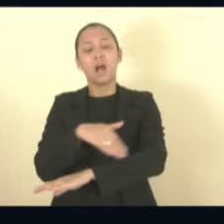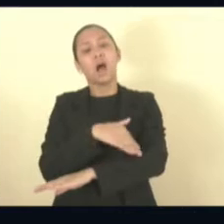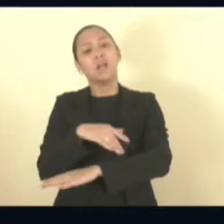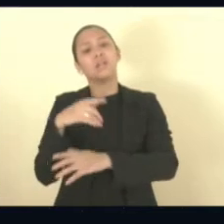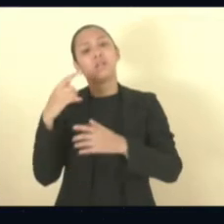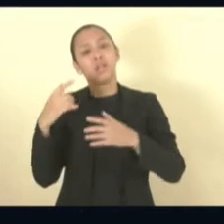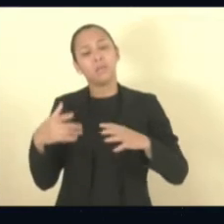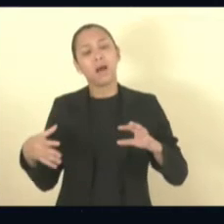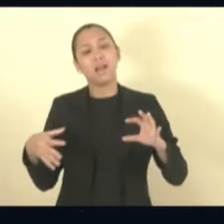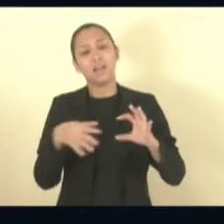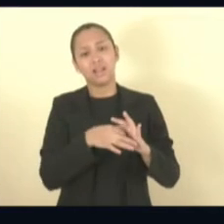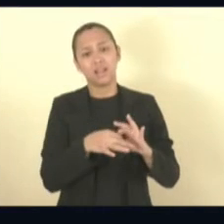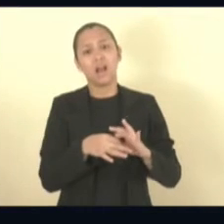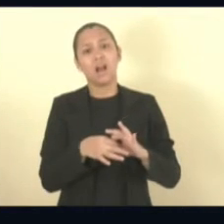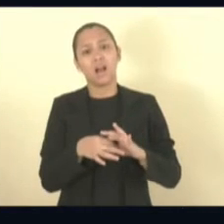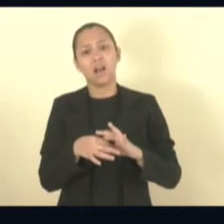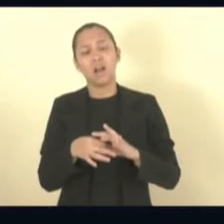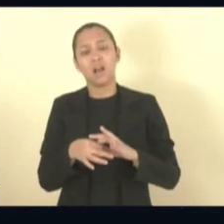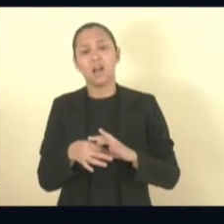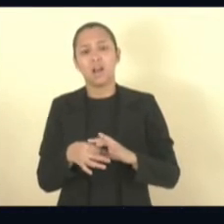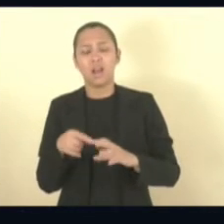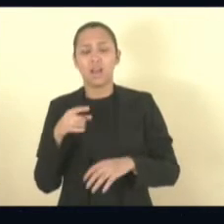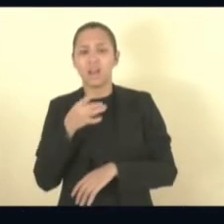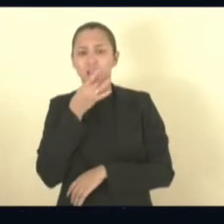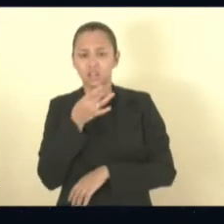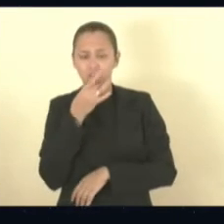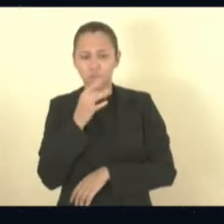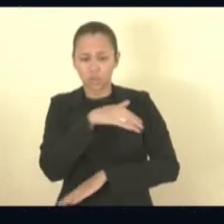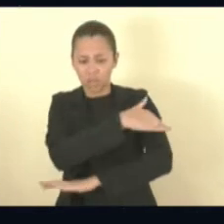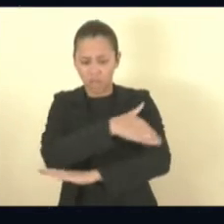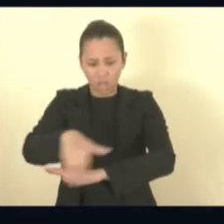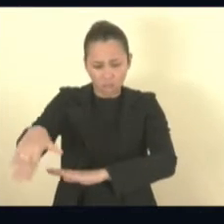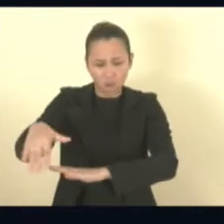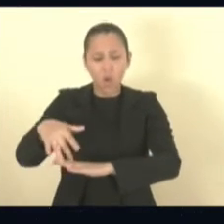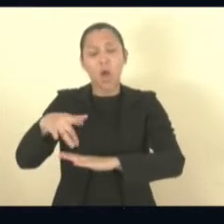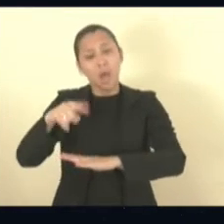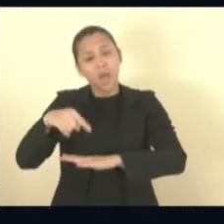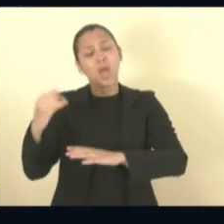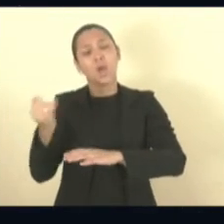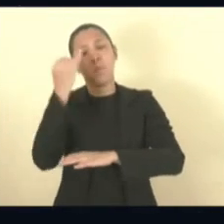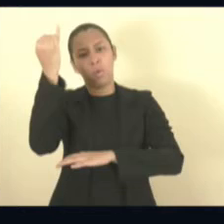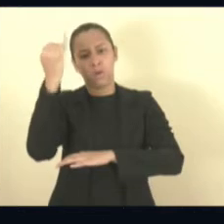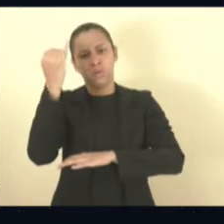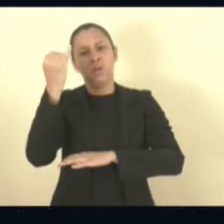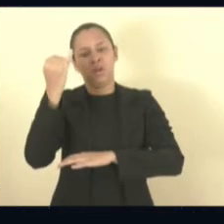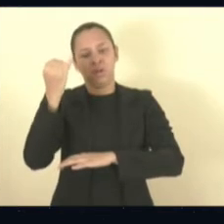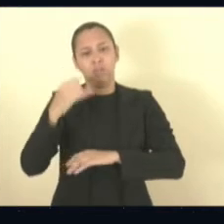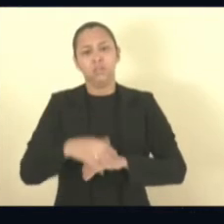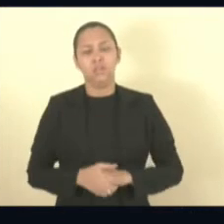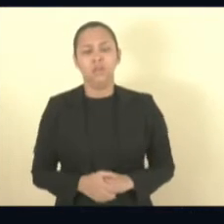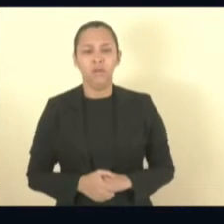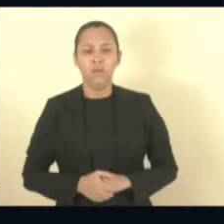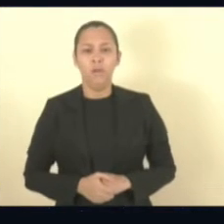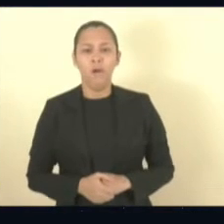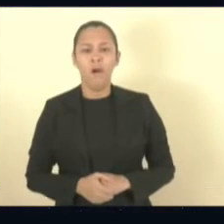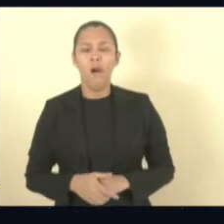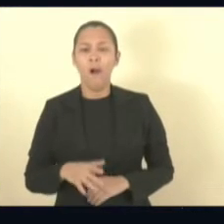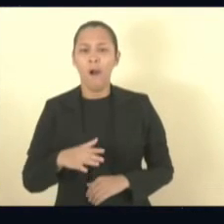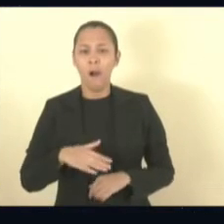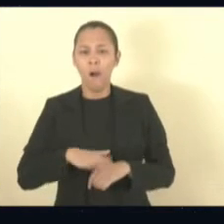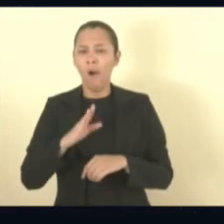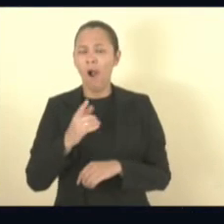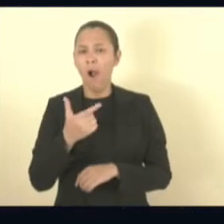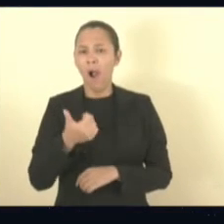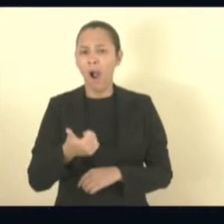ligando ao Distrito Industrial de Cachoeiro, que é muito importante aquele Distrito Industrial, já temos mais de